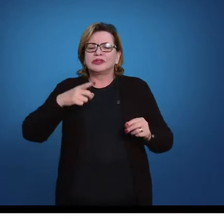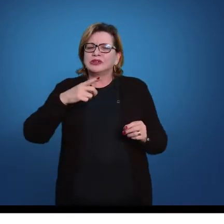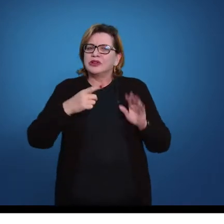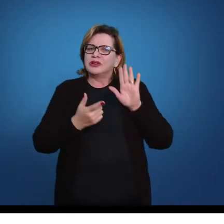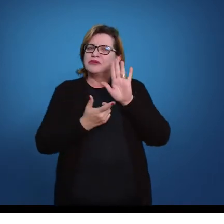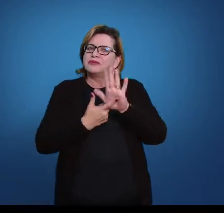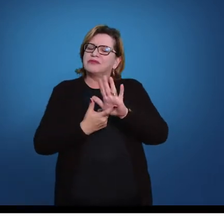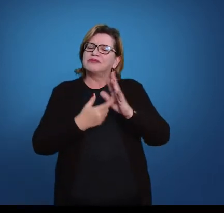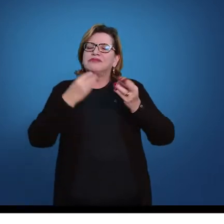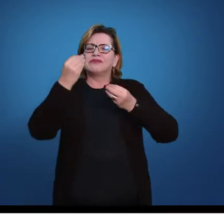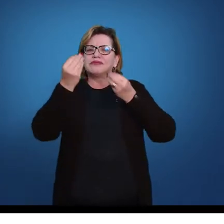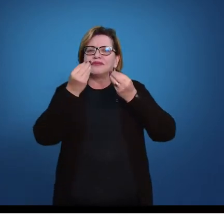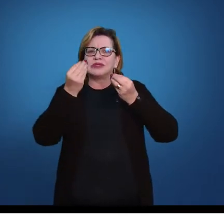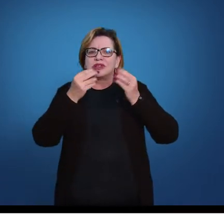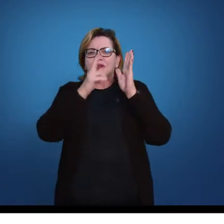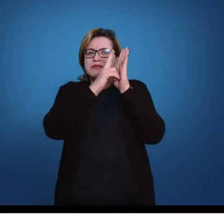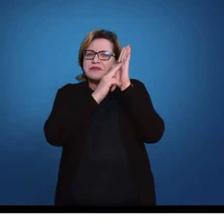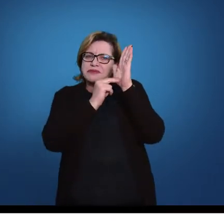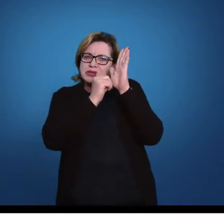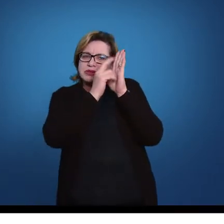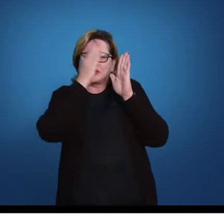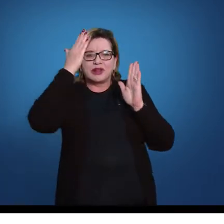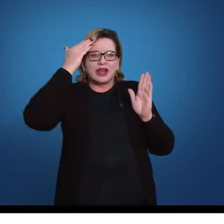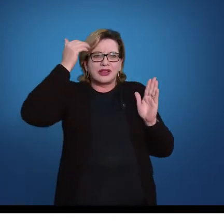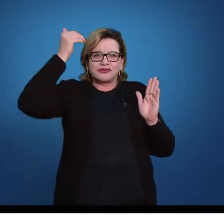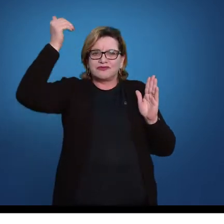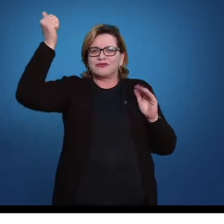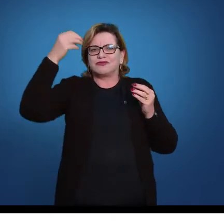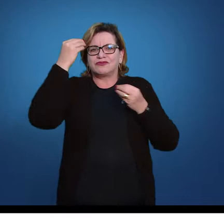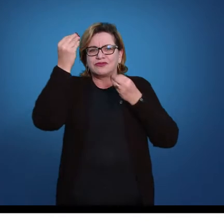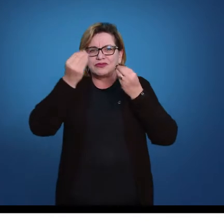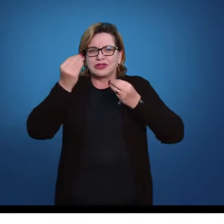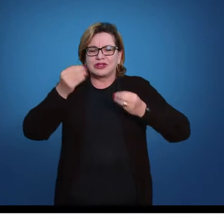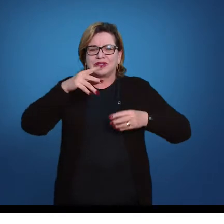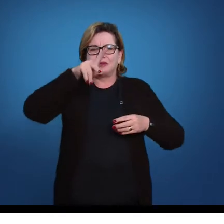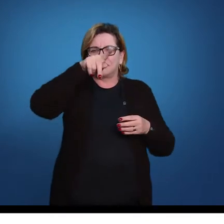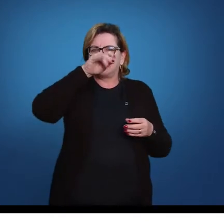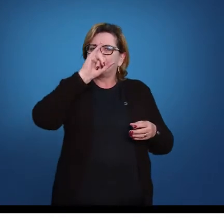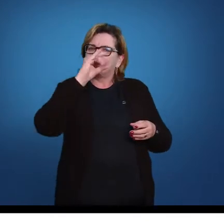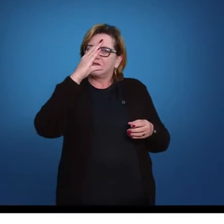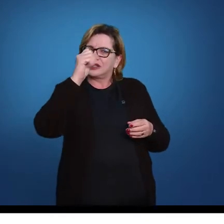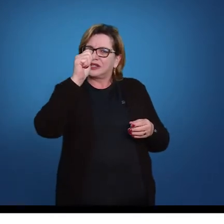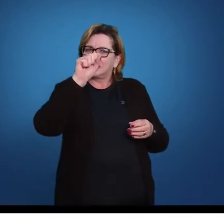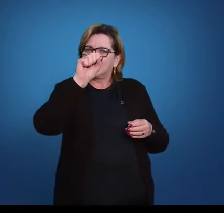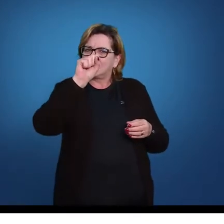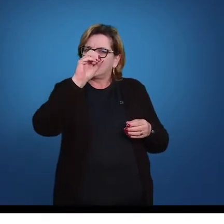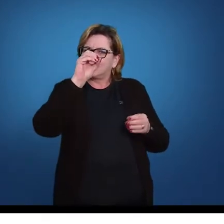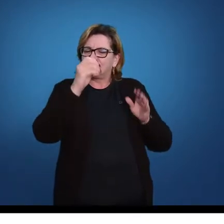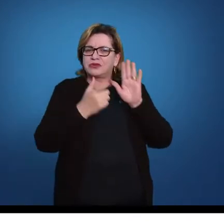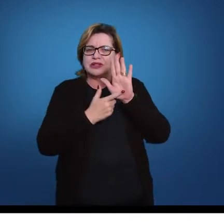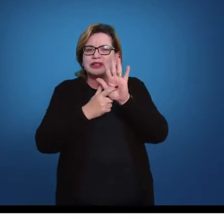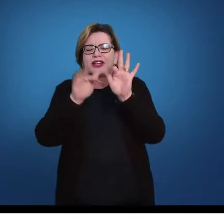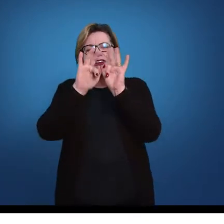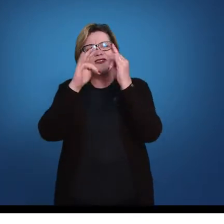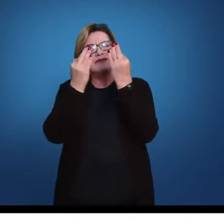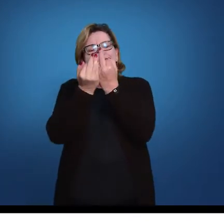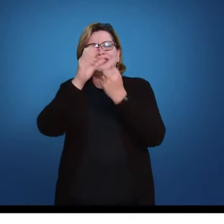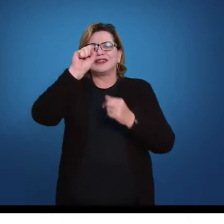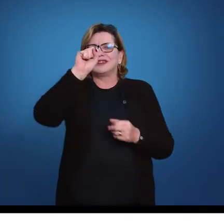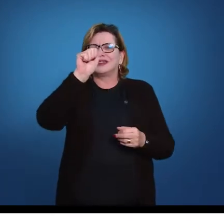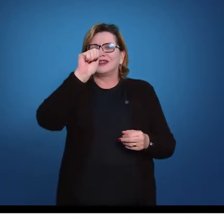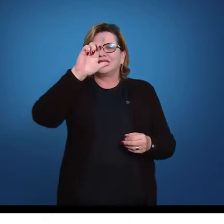trazem, por exemplo, uma pintura famosíssima do Pablo Picasso, chamada Família de Saltimbancos.